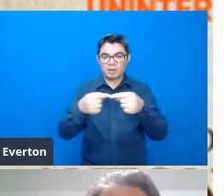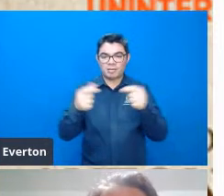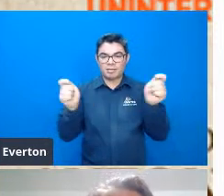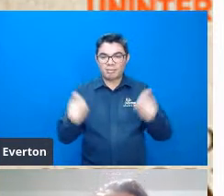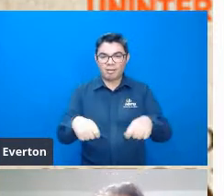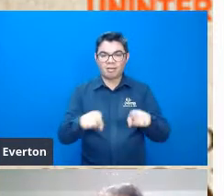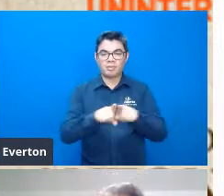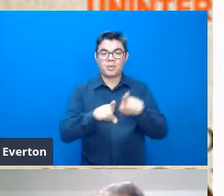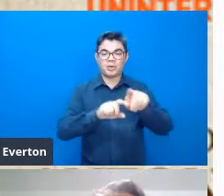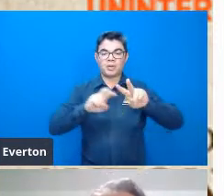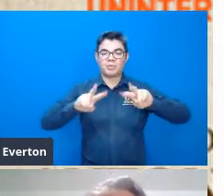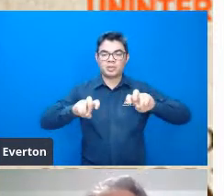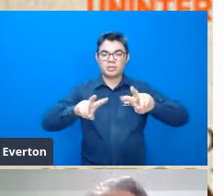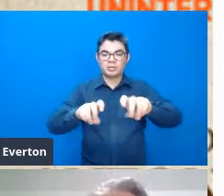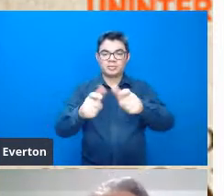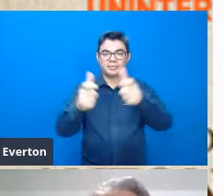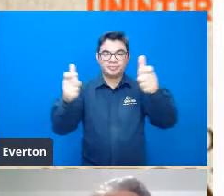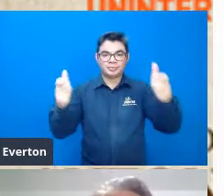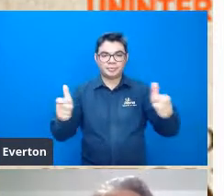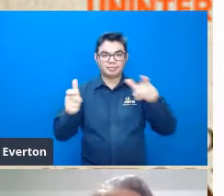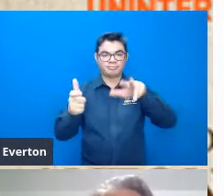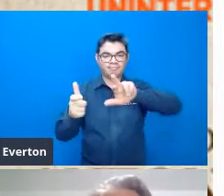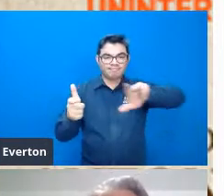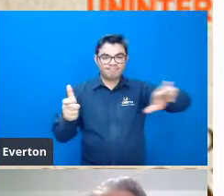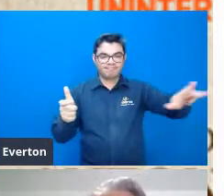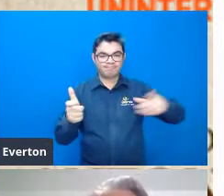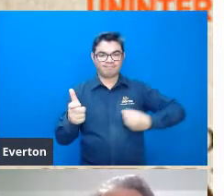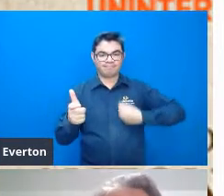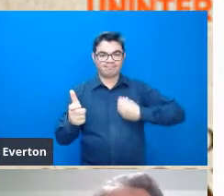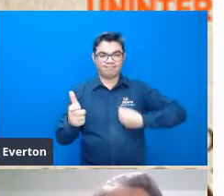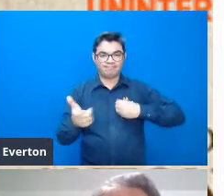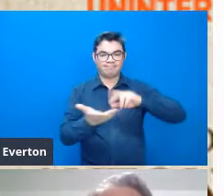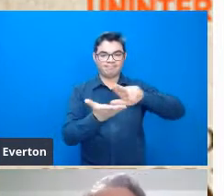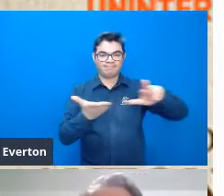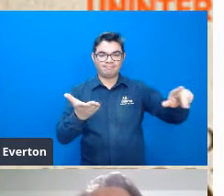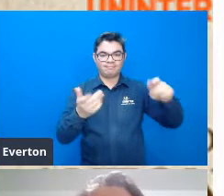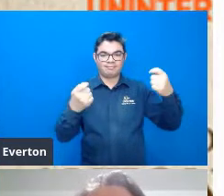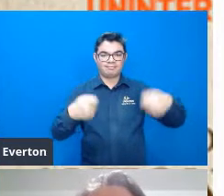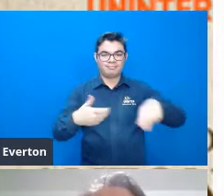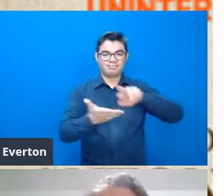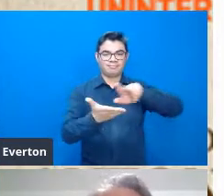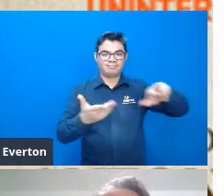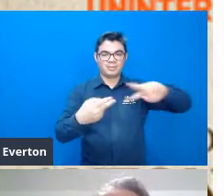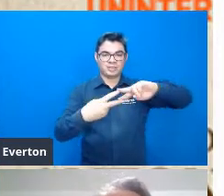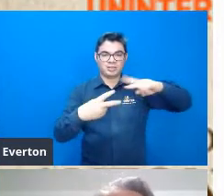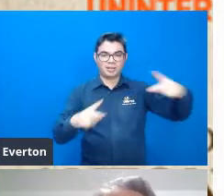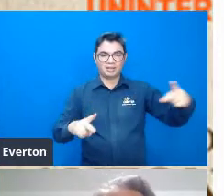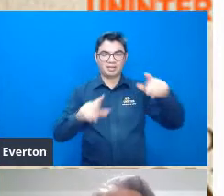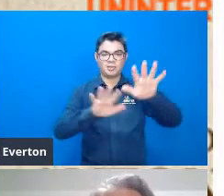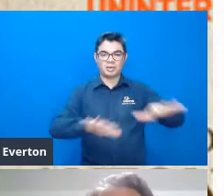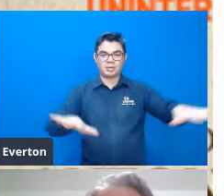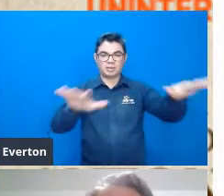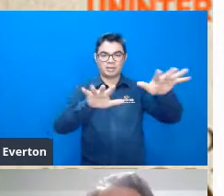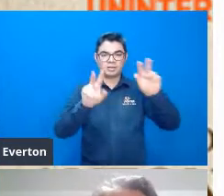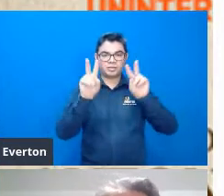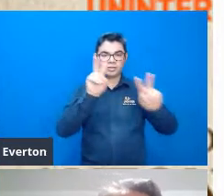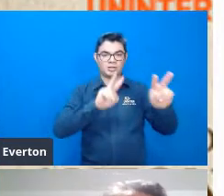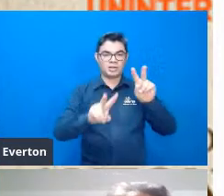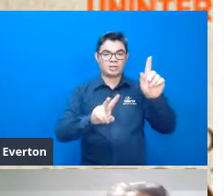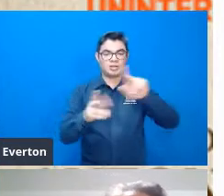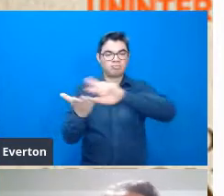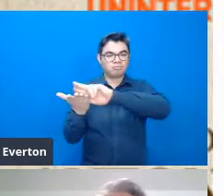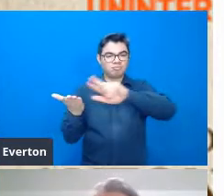uma abordagem expandida para a biodiversidade deve incluir diversidade genética e de paisagem e não apenas diversidade de espécies